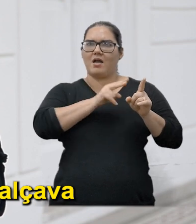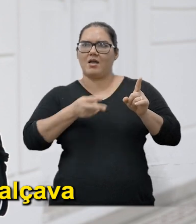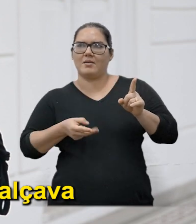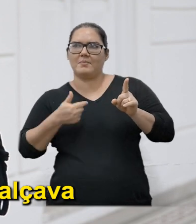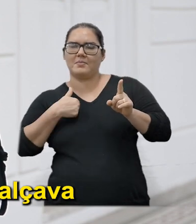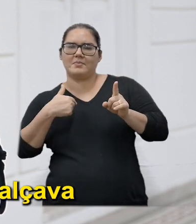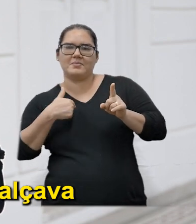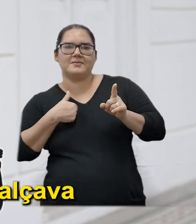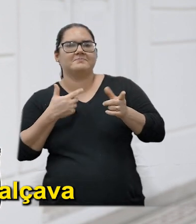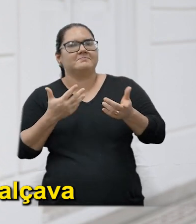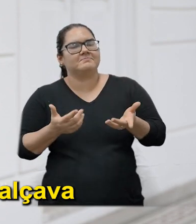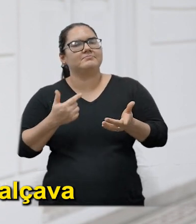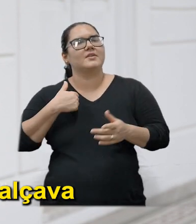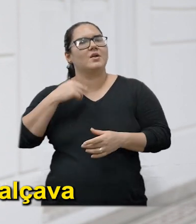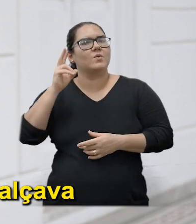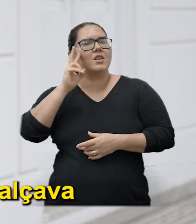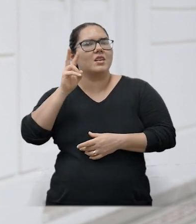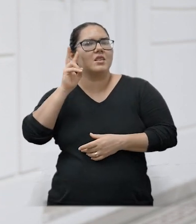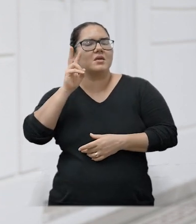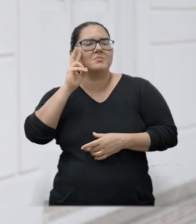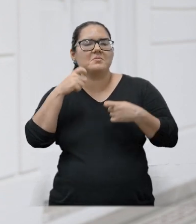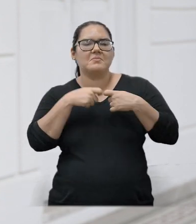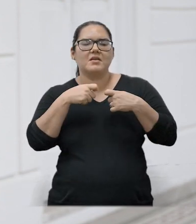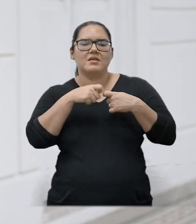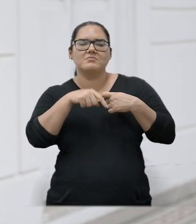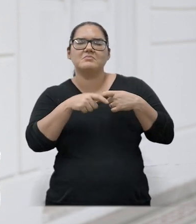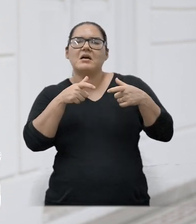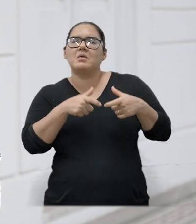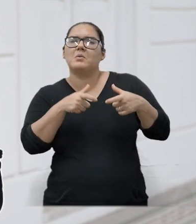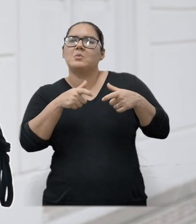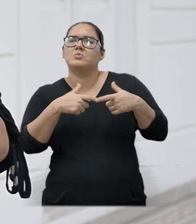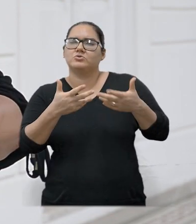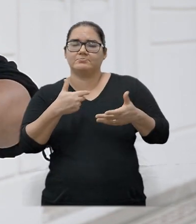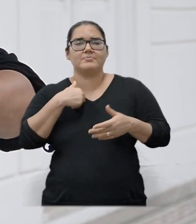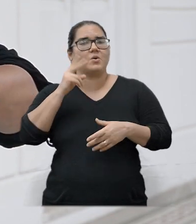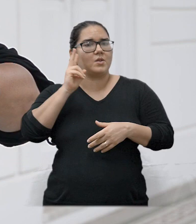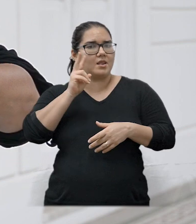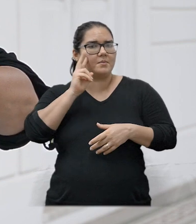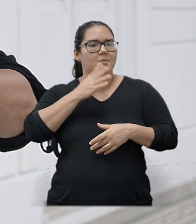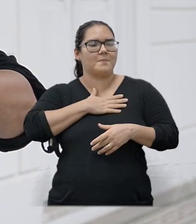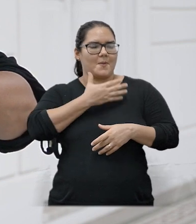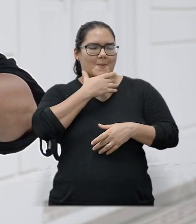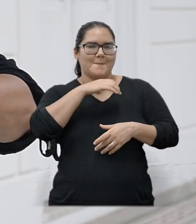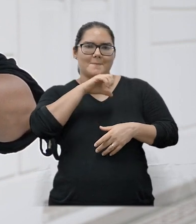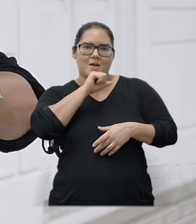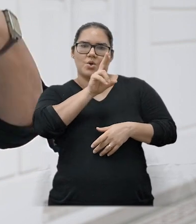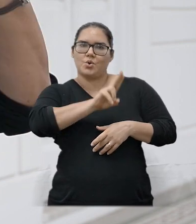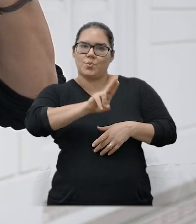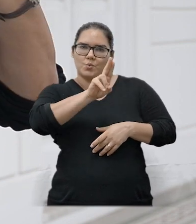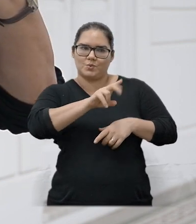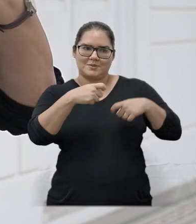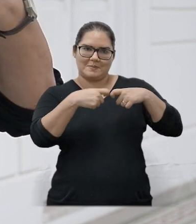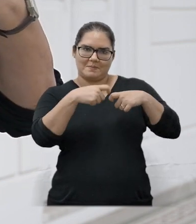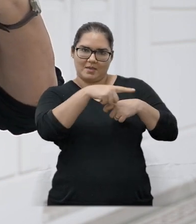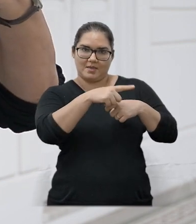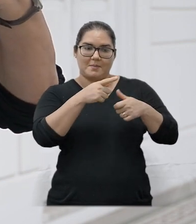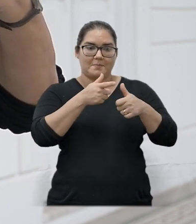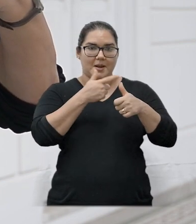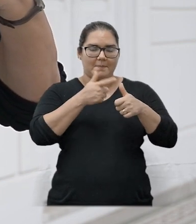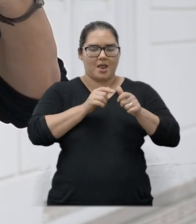O modo como ele calçava As suas meias Primeiro ele dobrava A metade final